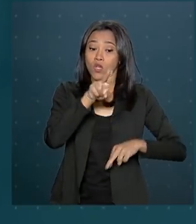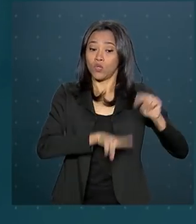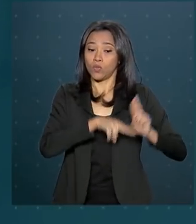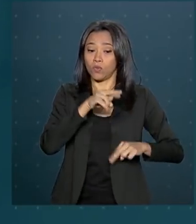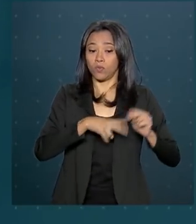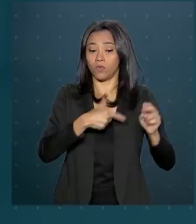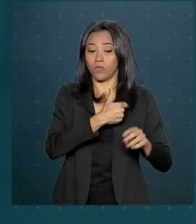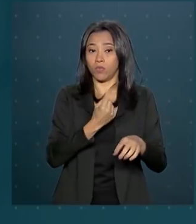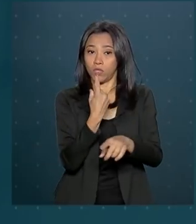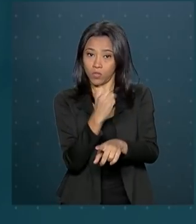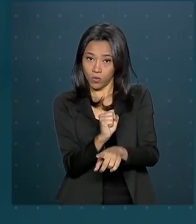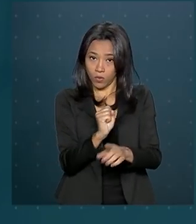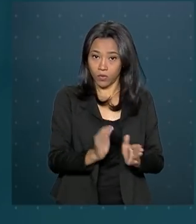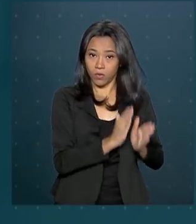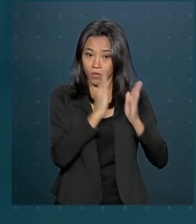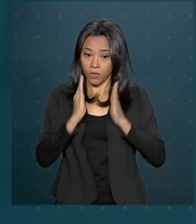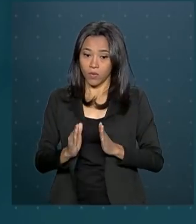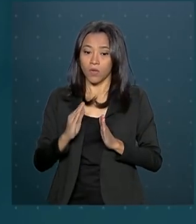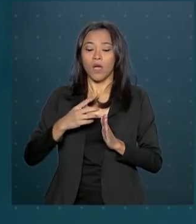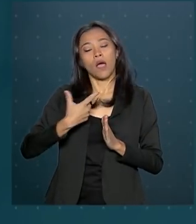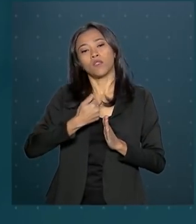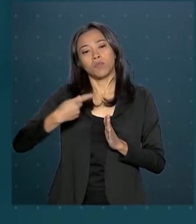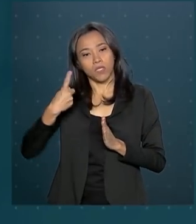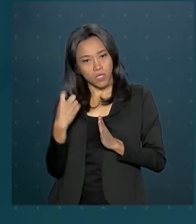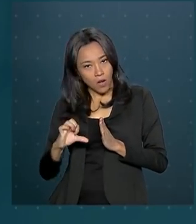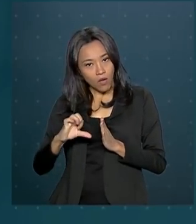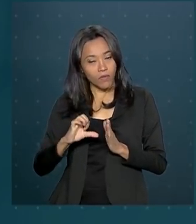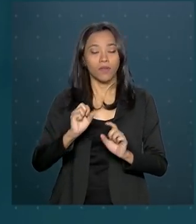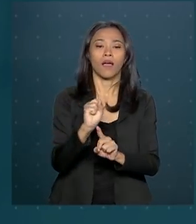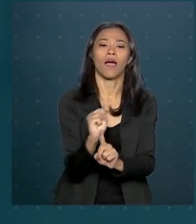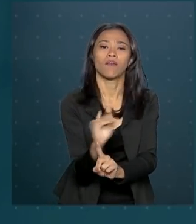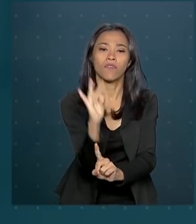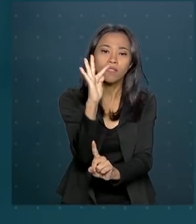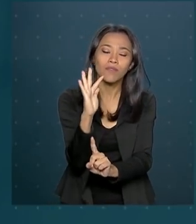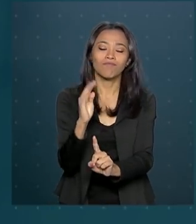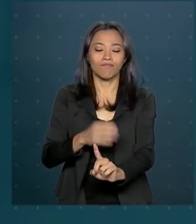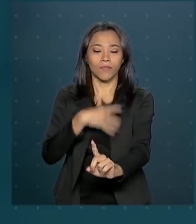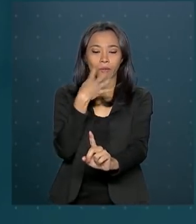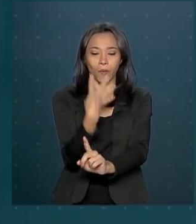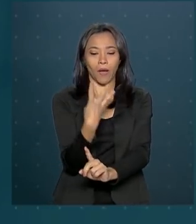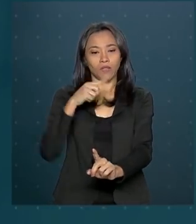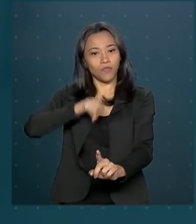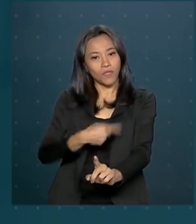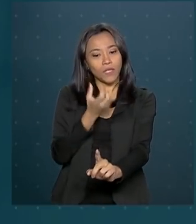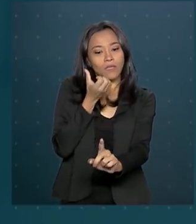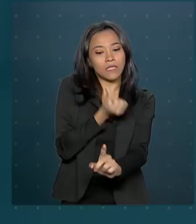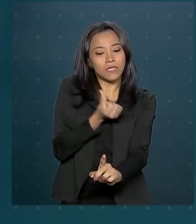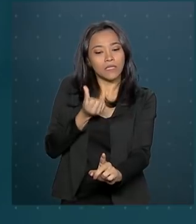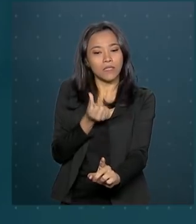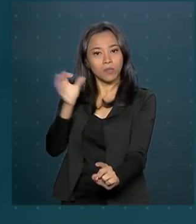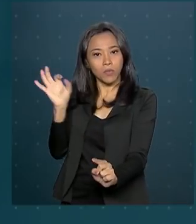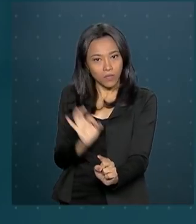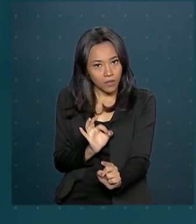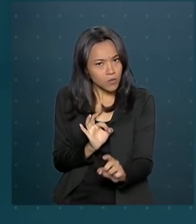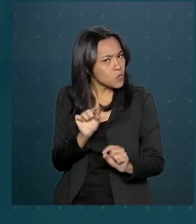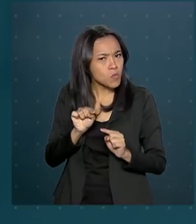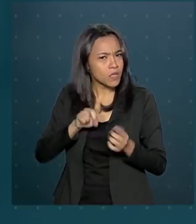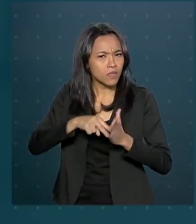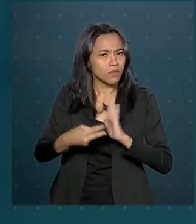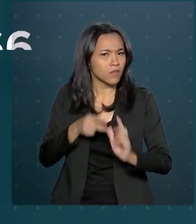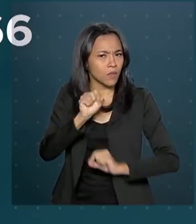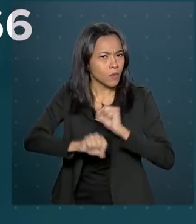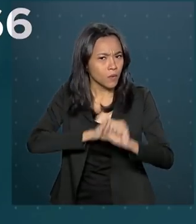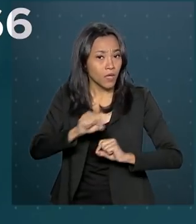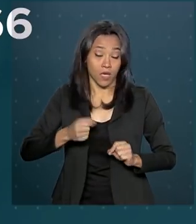2018 a maio de 2019, a inflação ficou em 4,66%, o que significa